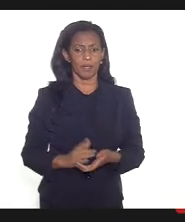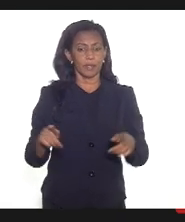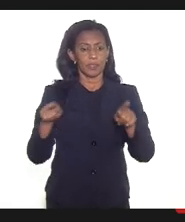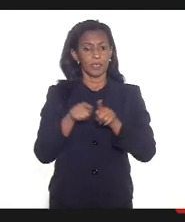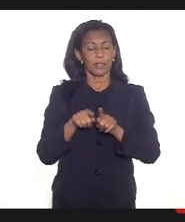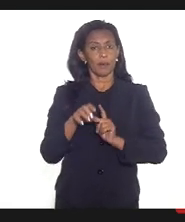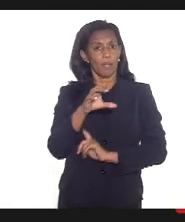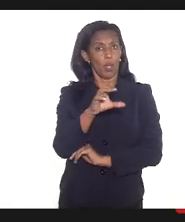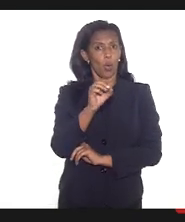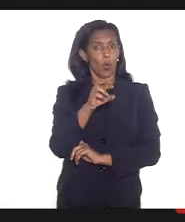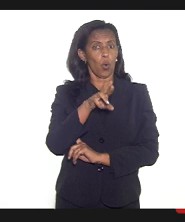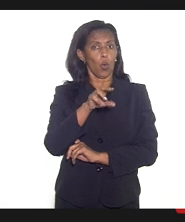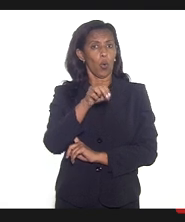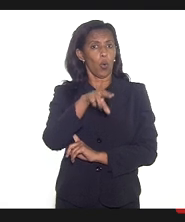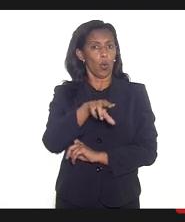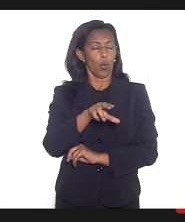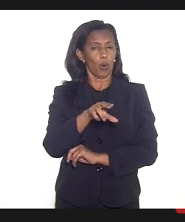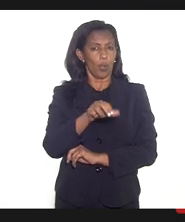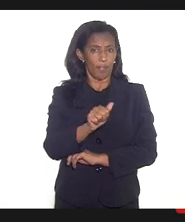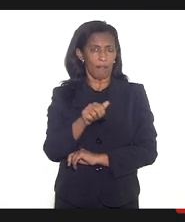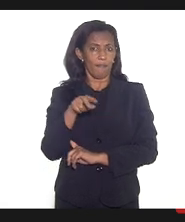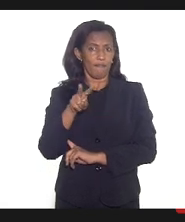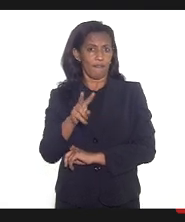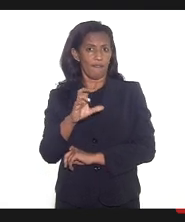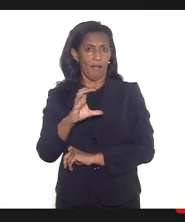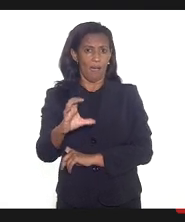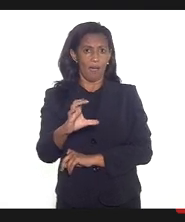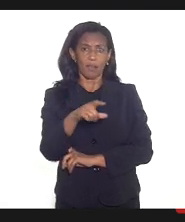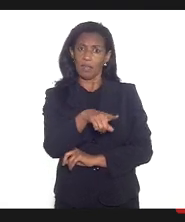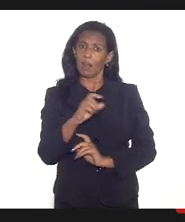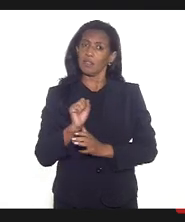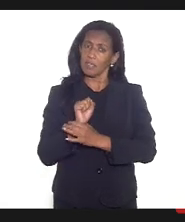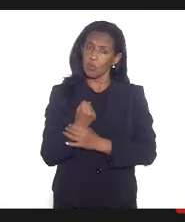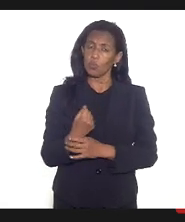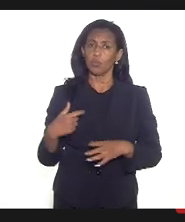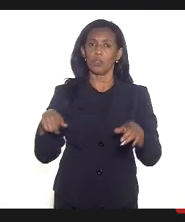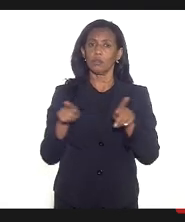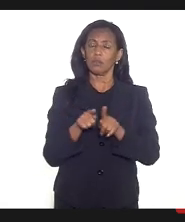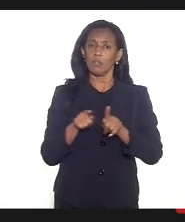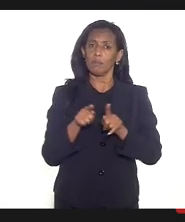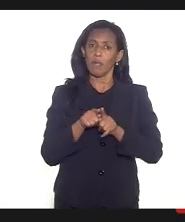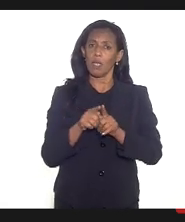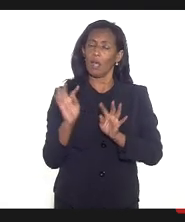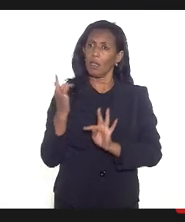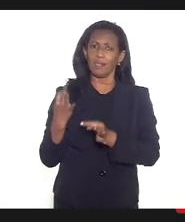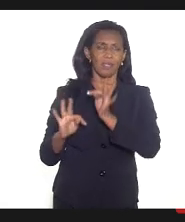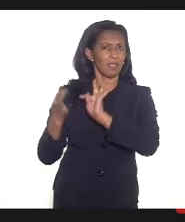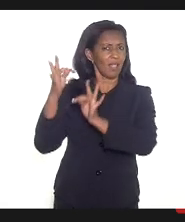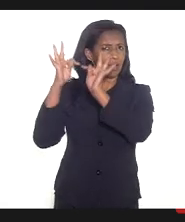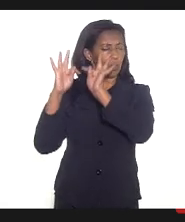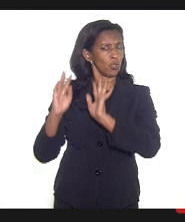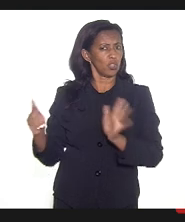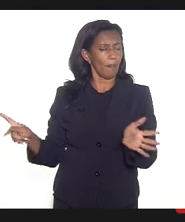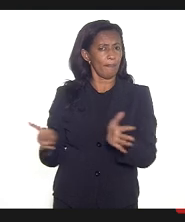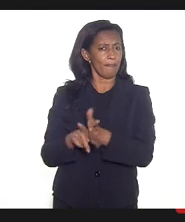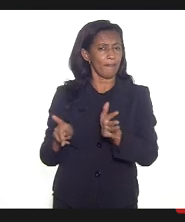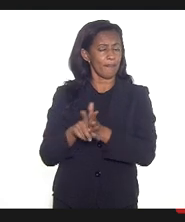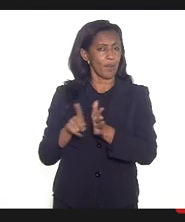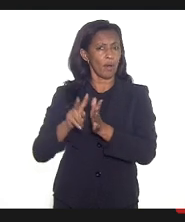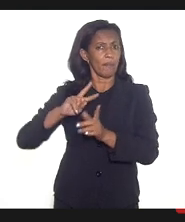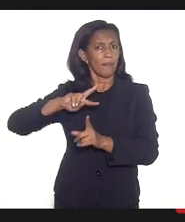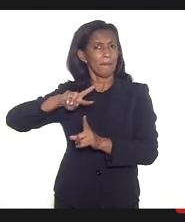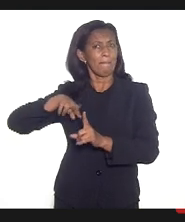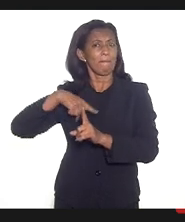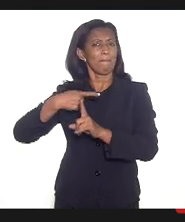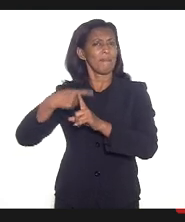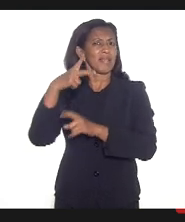a Coronavac, como eu já expliquei, é uma vacina extremamente segura porque as vacinas com essa tecnologia são utilizadas há mais de